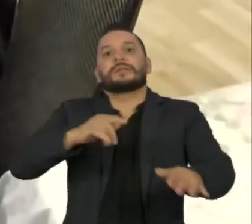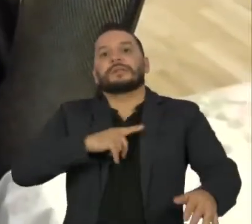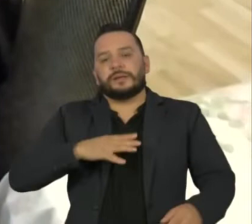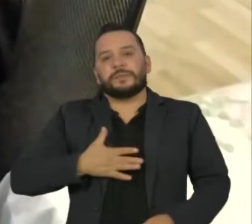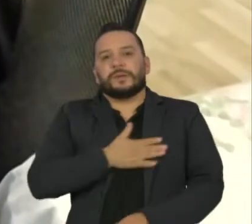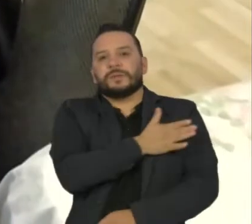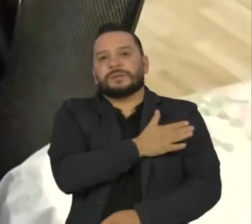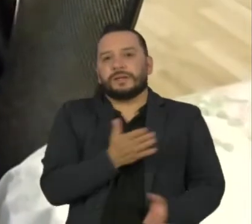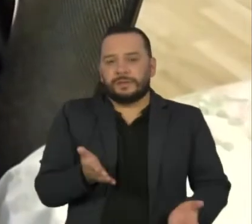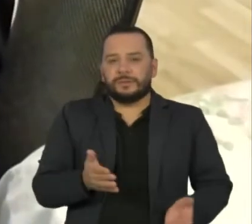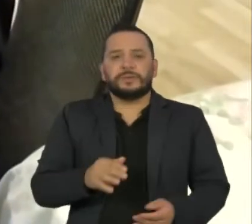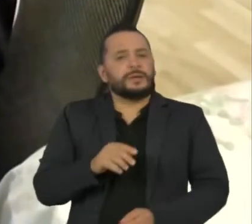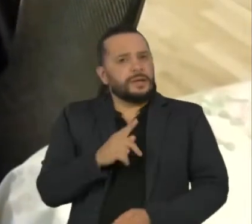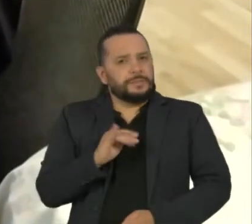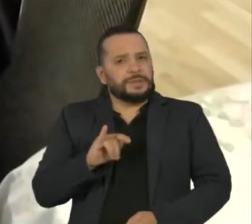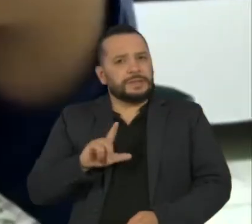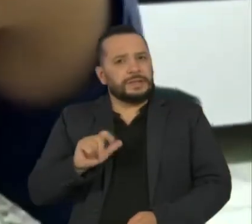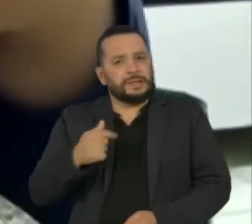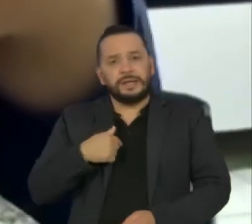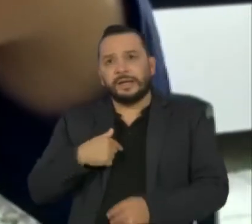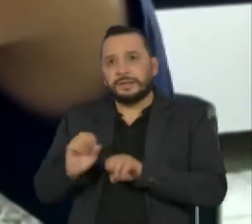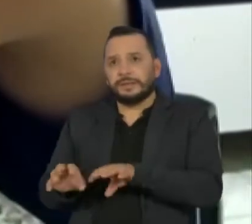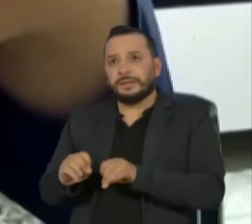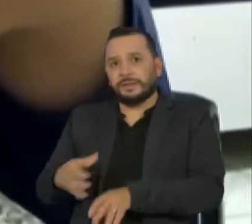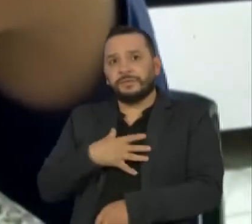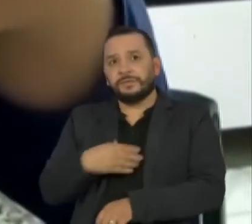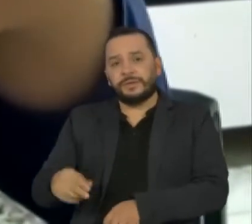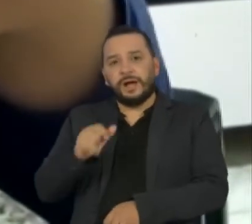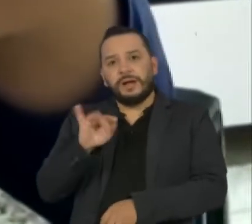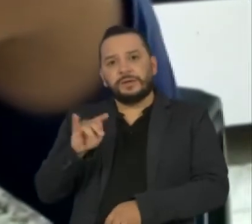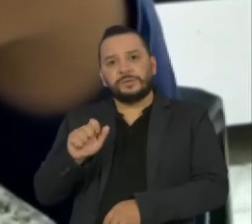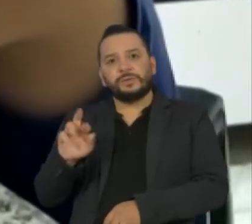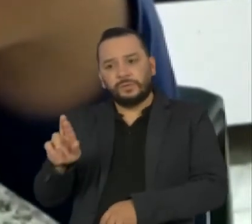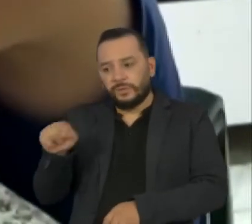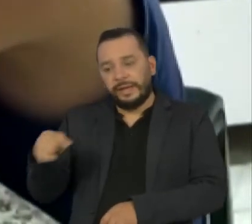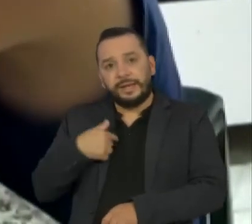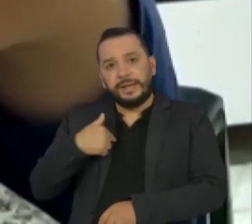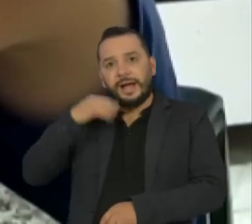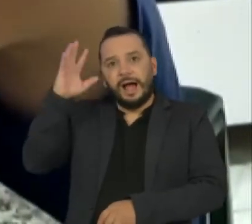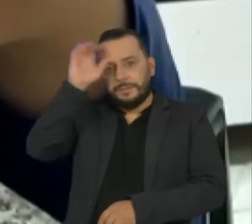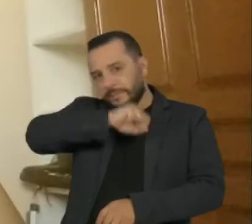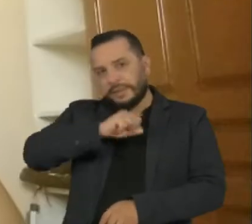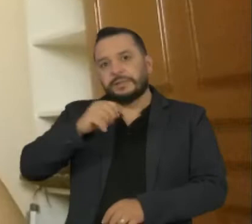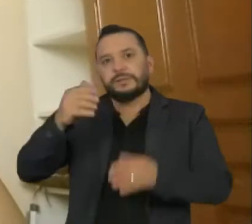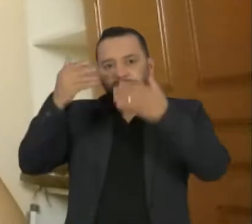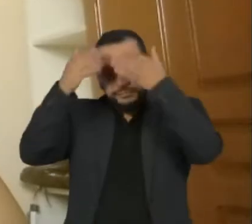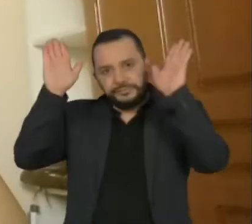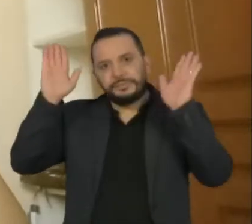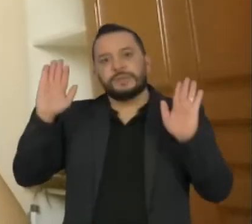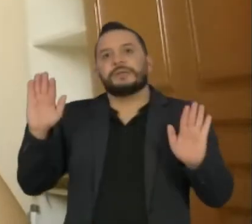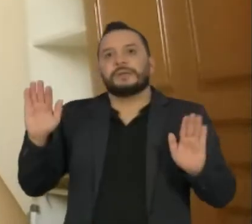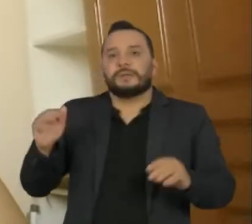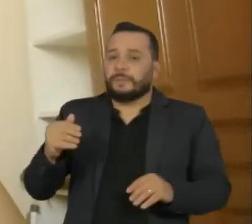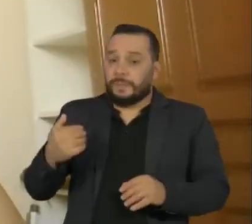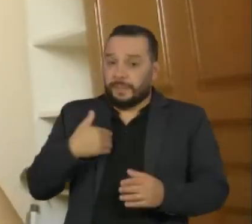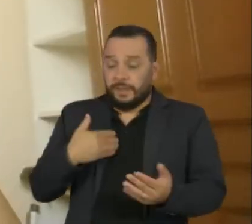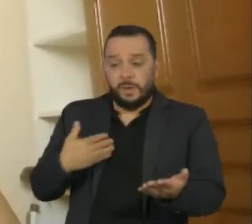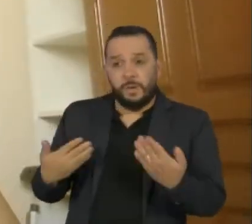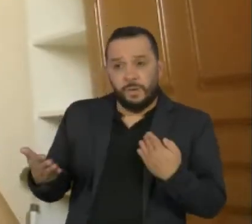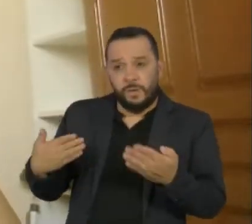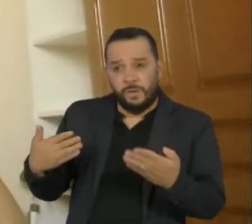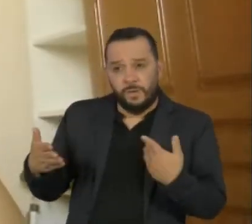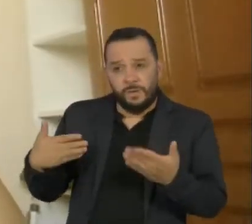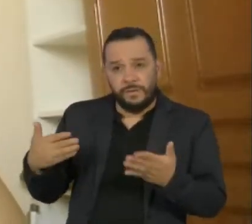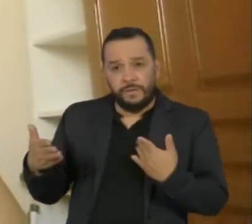diálogo que a Priscila ensina o filho Arthur, de 9 anos, a desconstruir os estereótipos. Não é em uma conversa